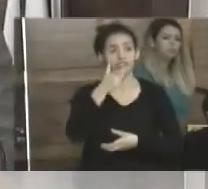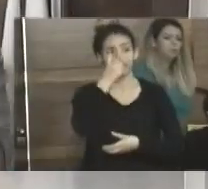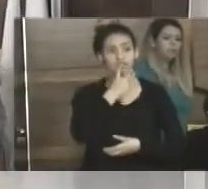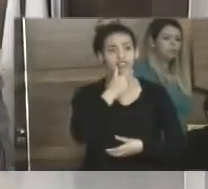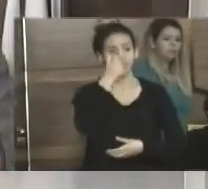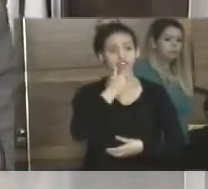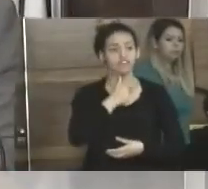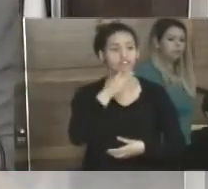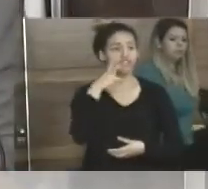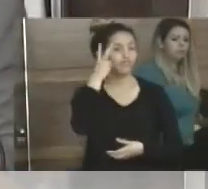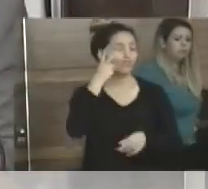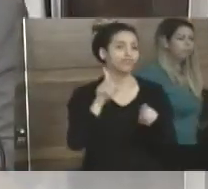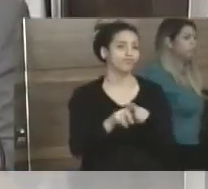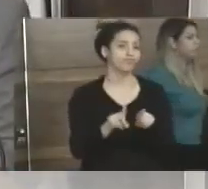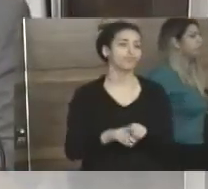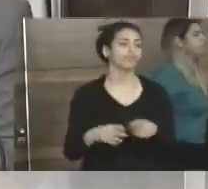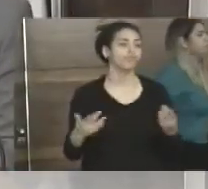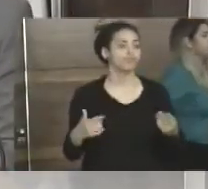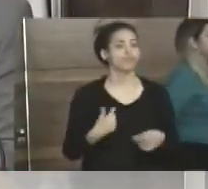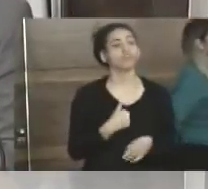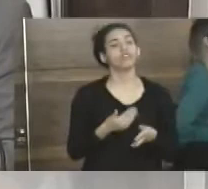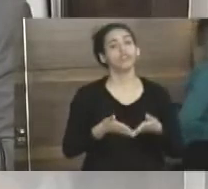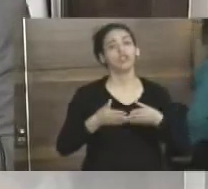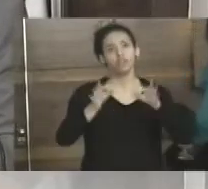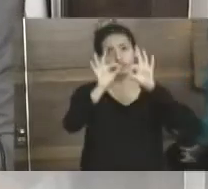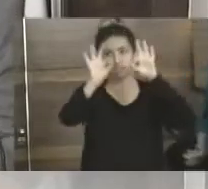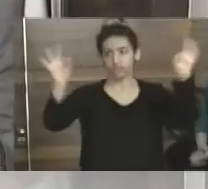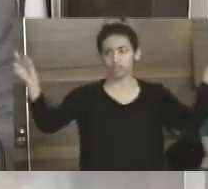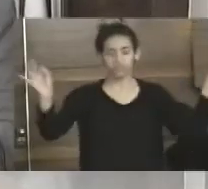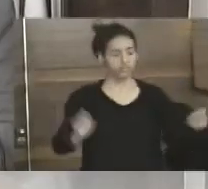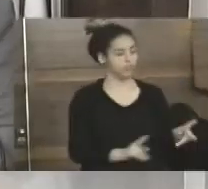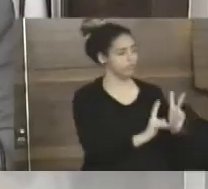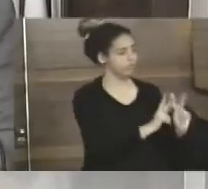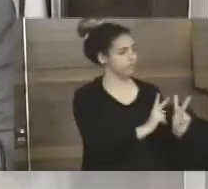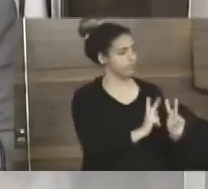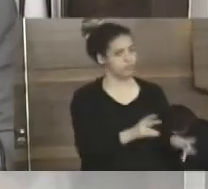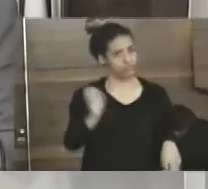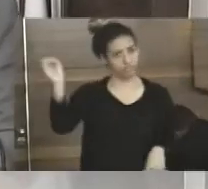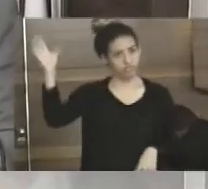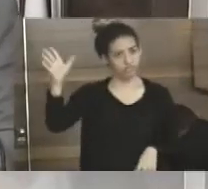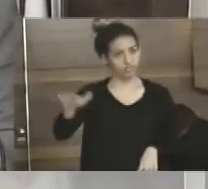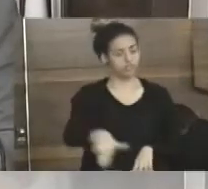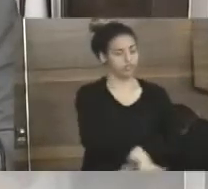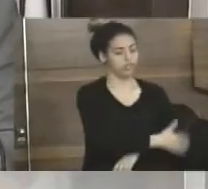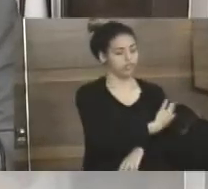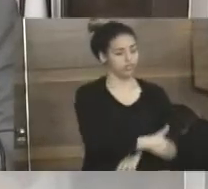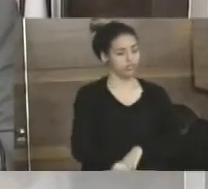E agora, aqui também, estou pedindo duas extensões de rede elétrica. Uma no Parque Mambucaba, que na rua